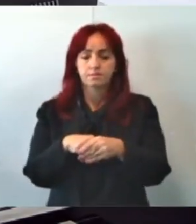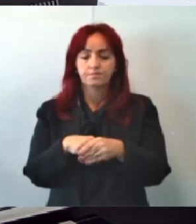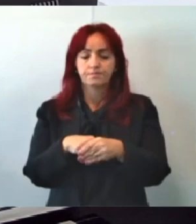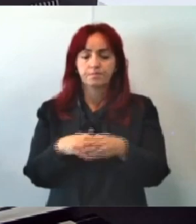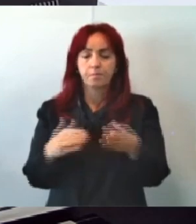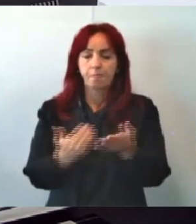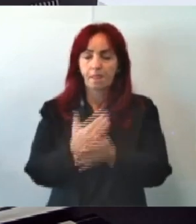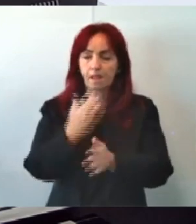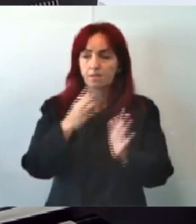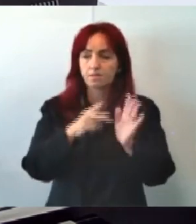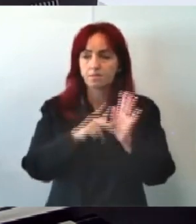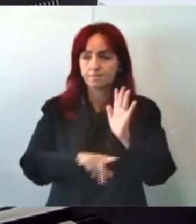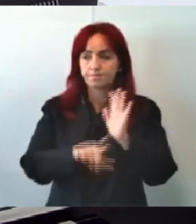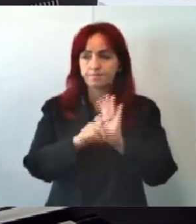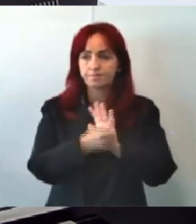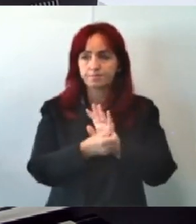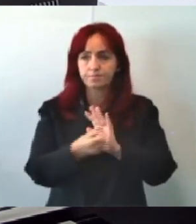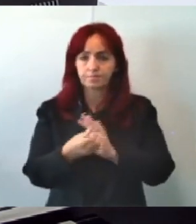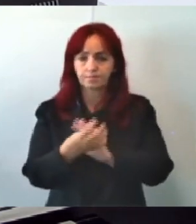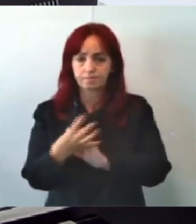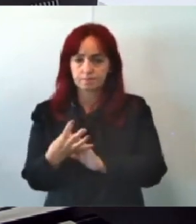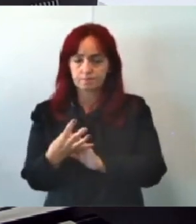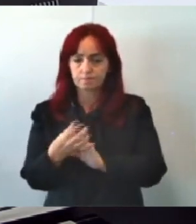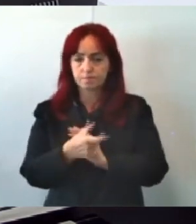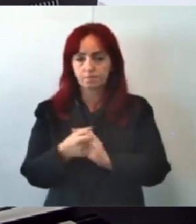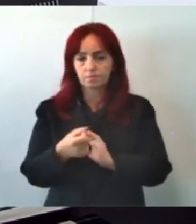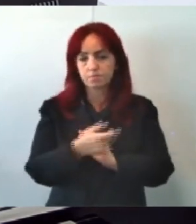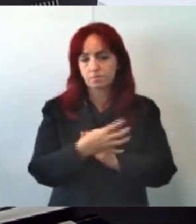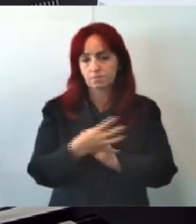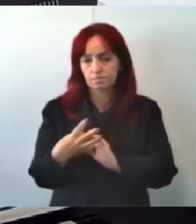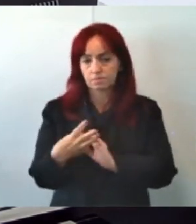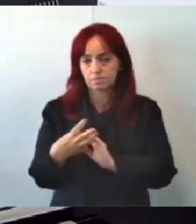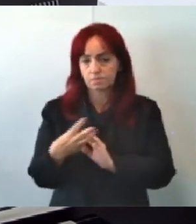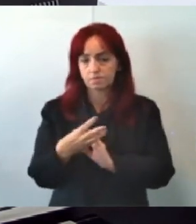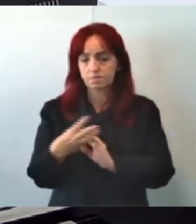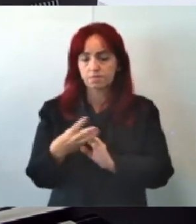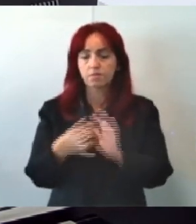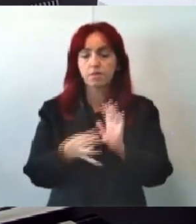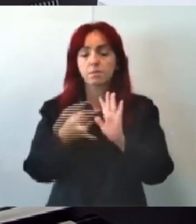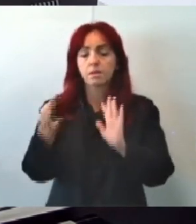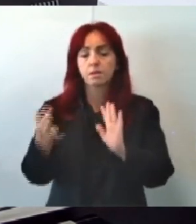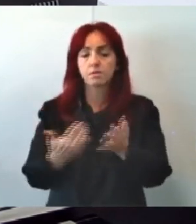664 2023 O parecer Foi aprovado